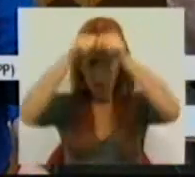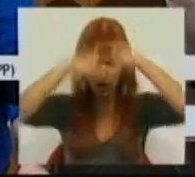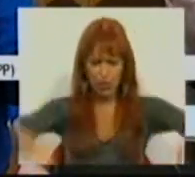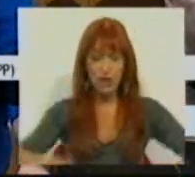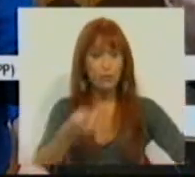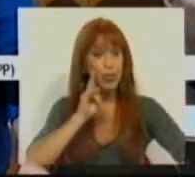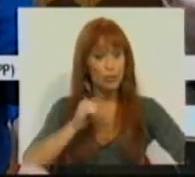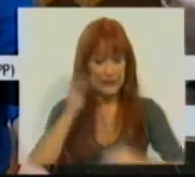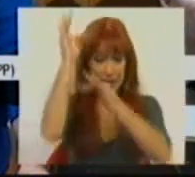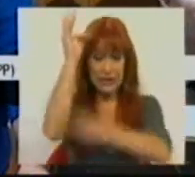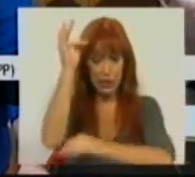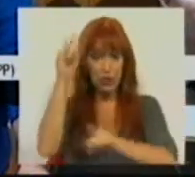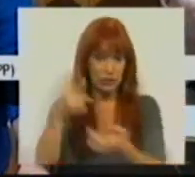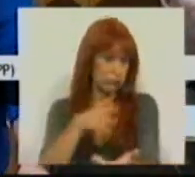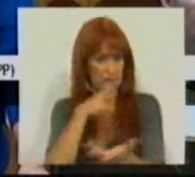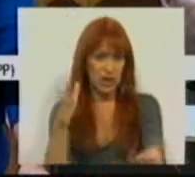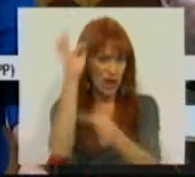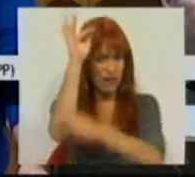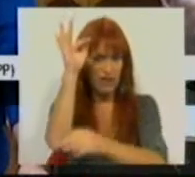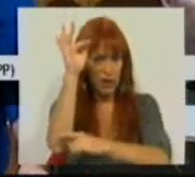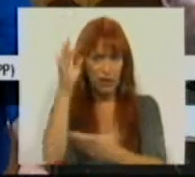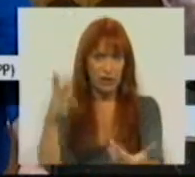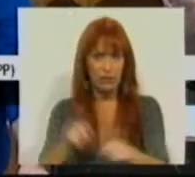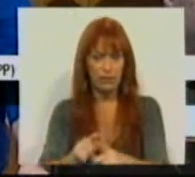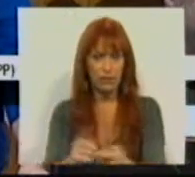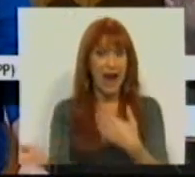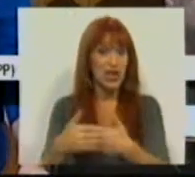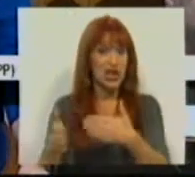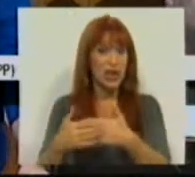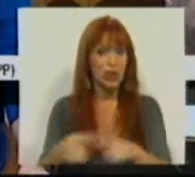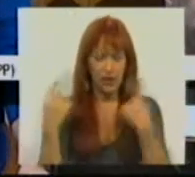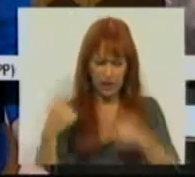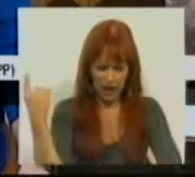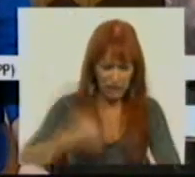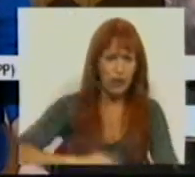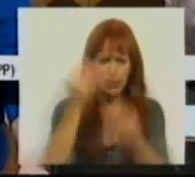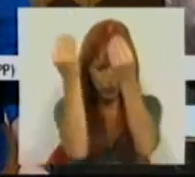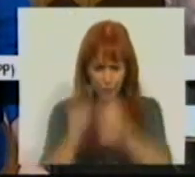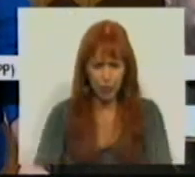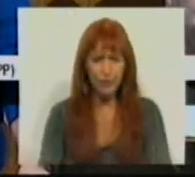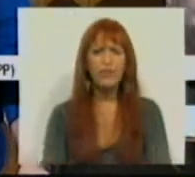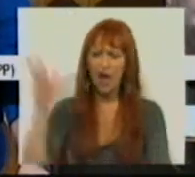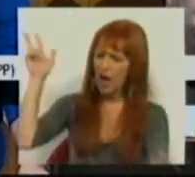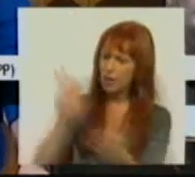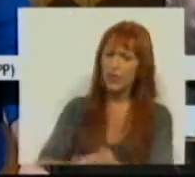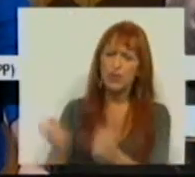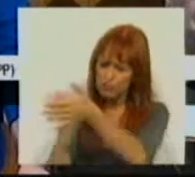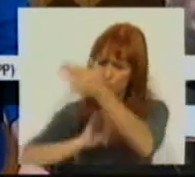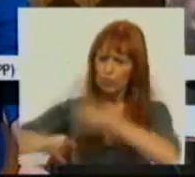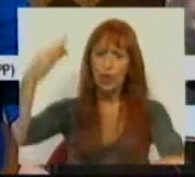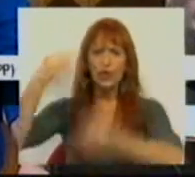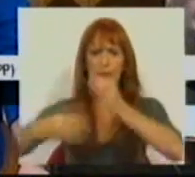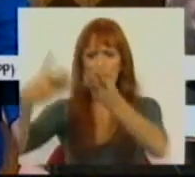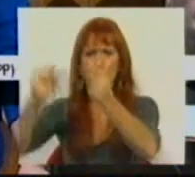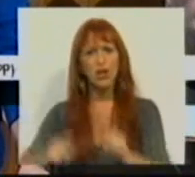executivos das freguesias a extinguir têm o dever de elaborar, aprovar e remeter ao Tribunal